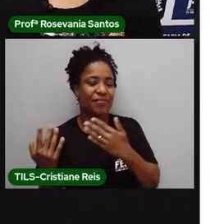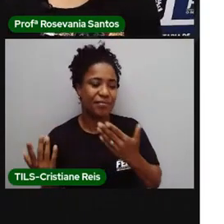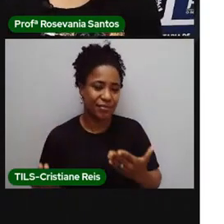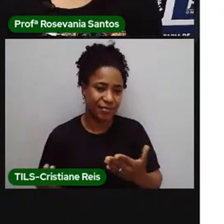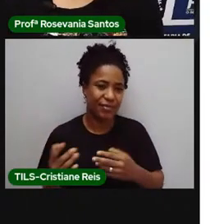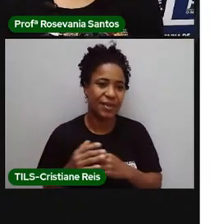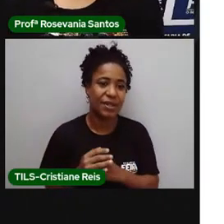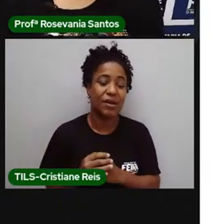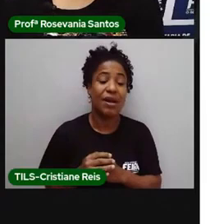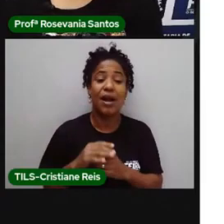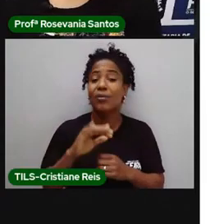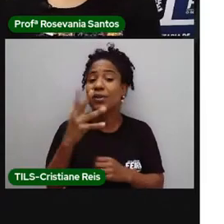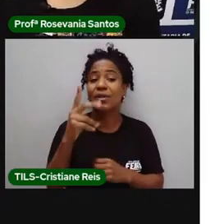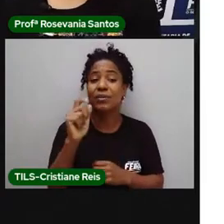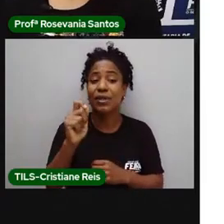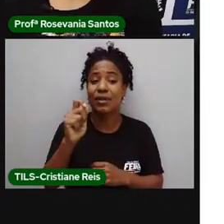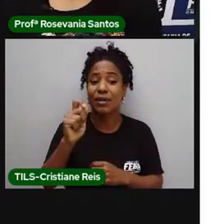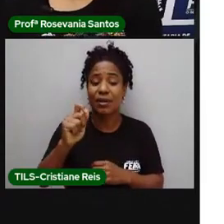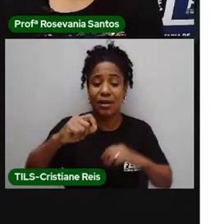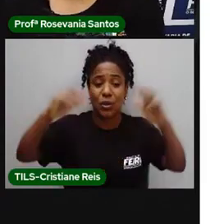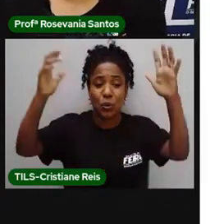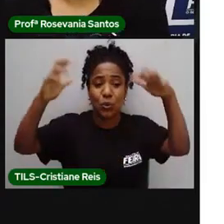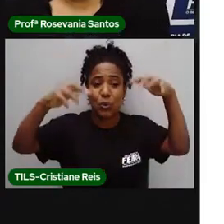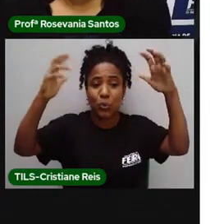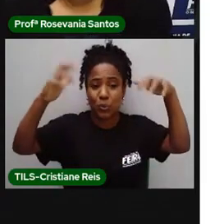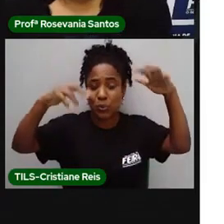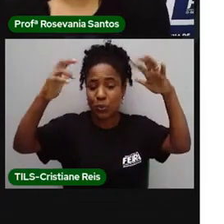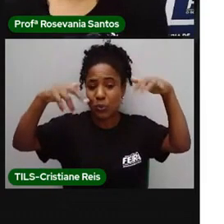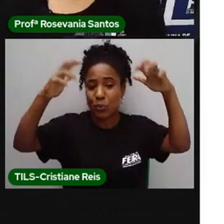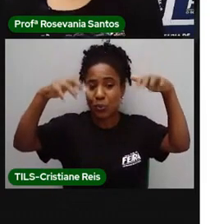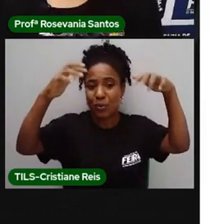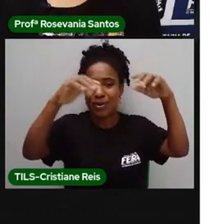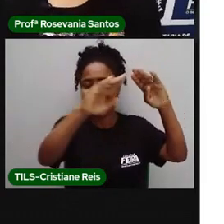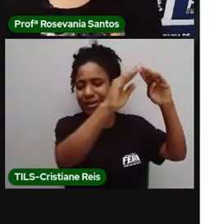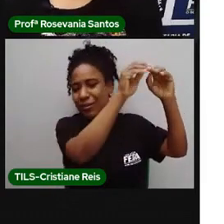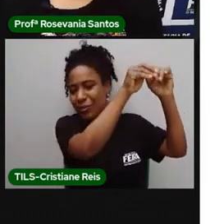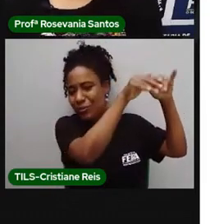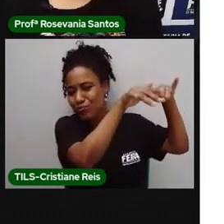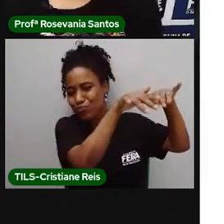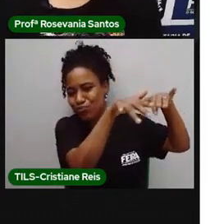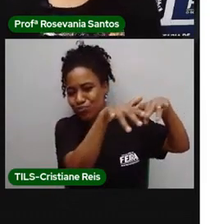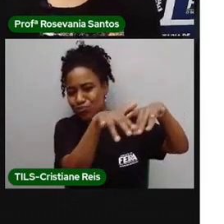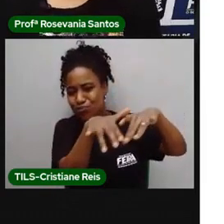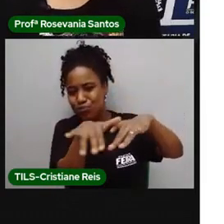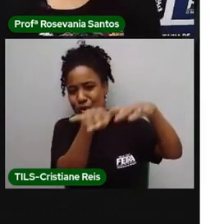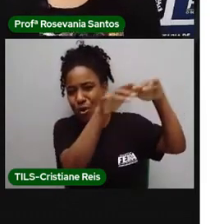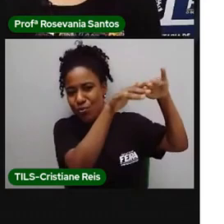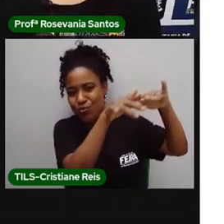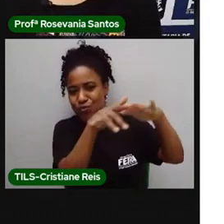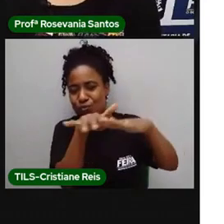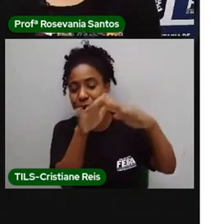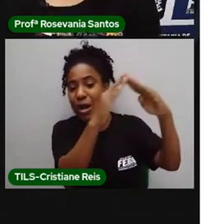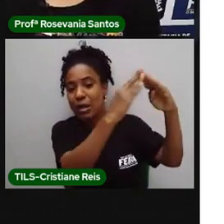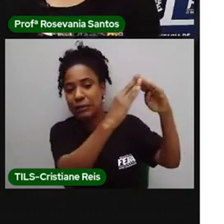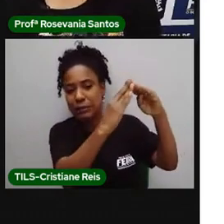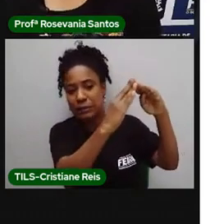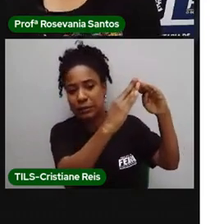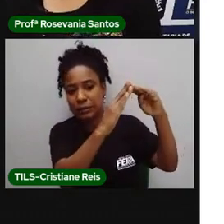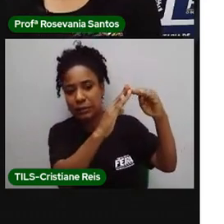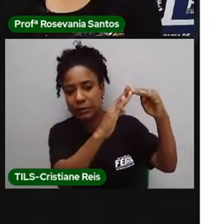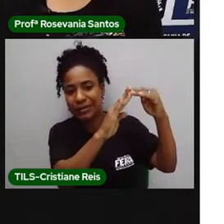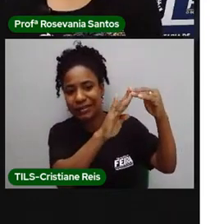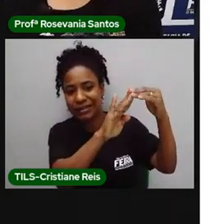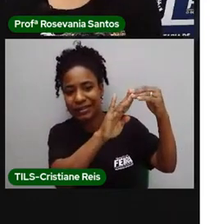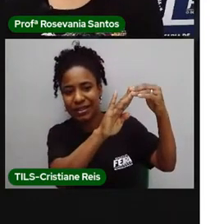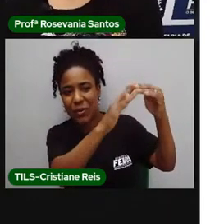é quando começam as chuvas, tem muitos deslizamentos de terra, e esse problema ambiental causa, além dos